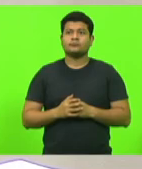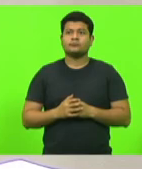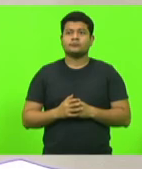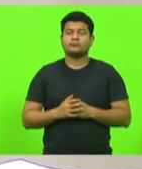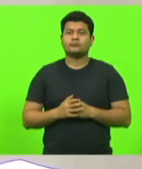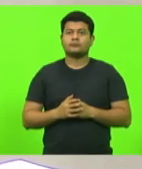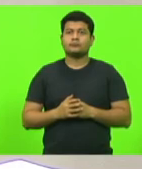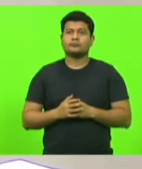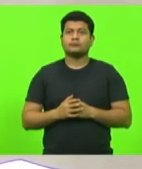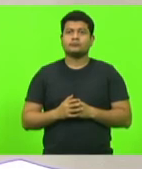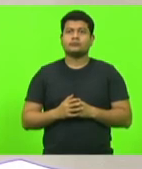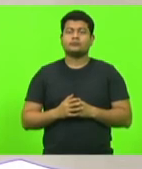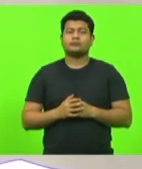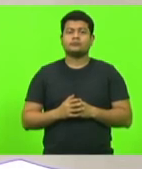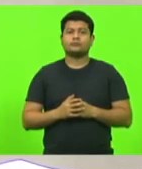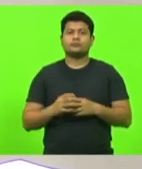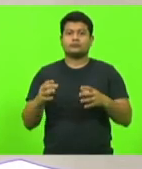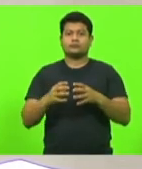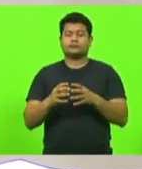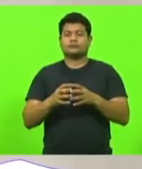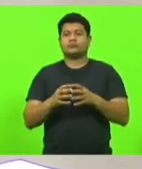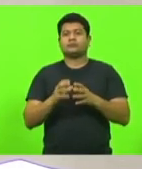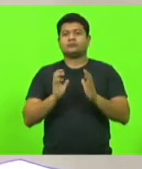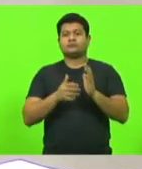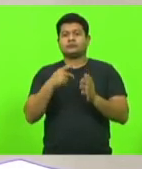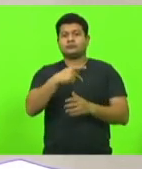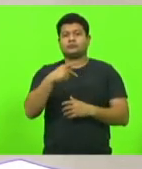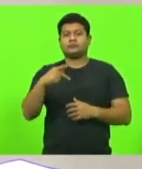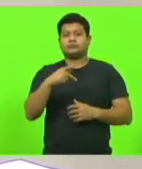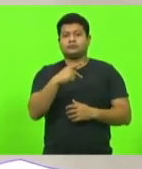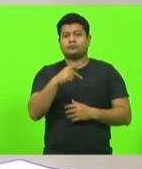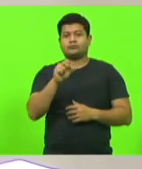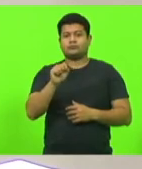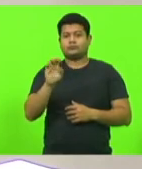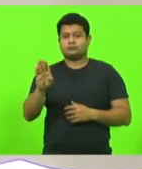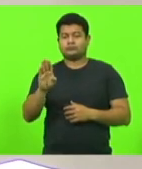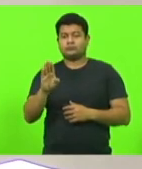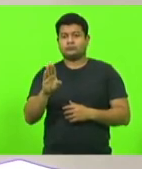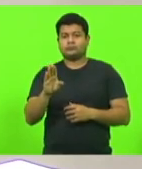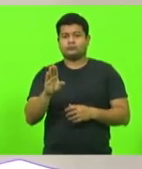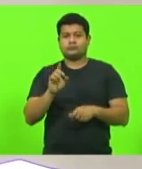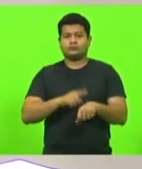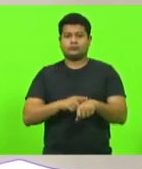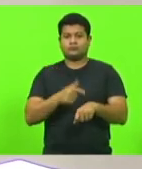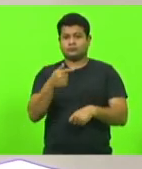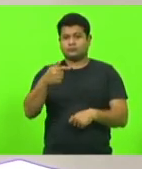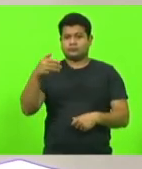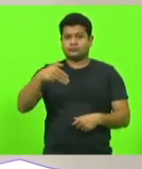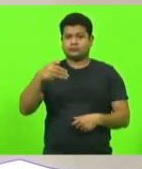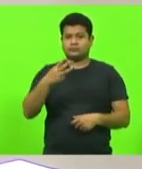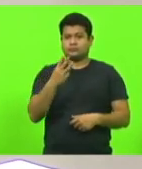Bloco PP, PSDB por 7 minutos e 30 segundos.